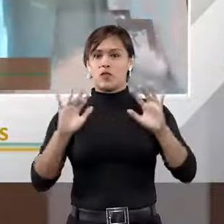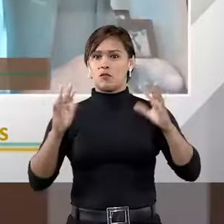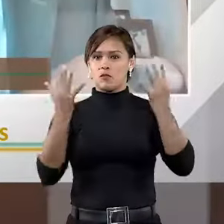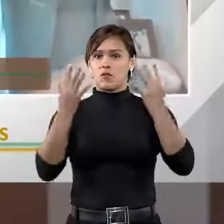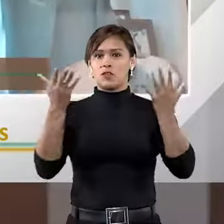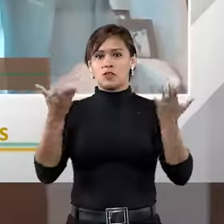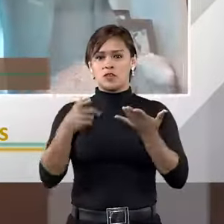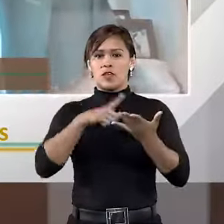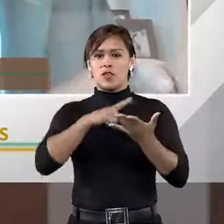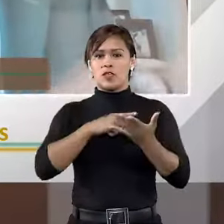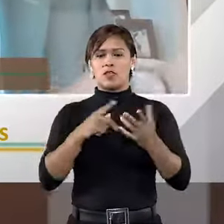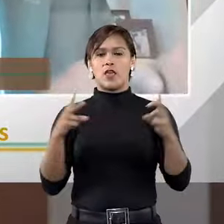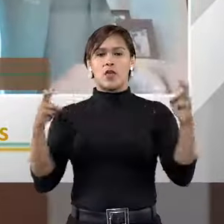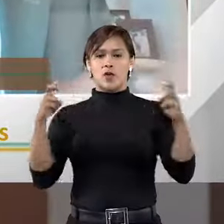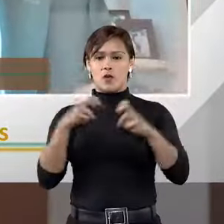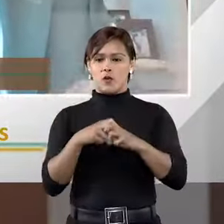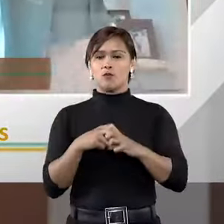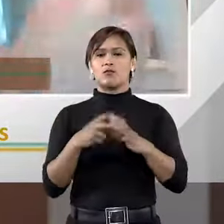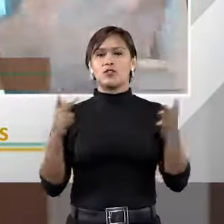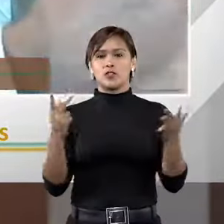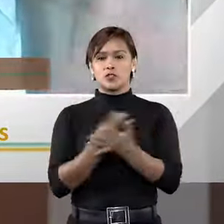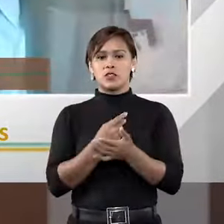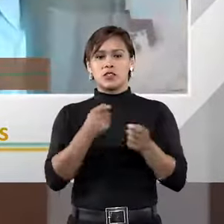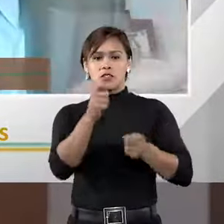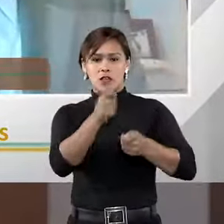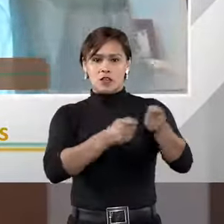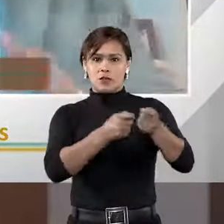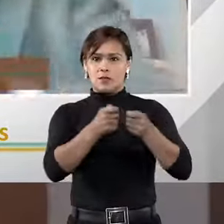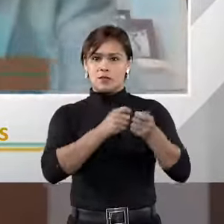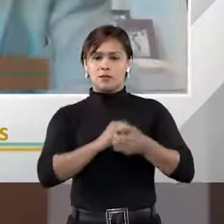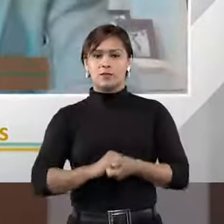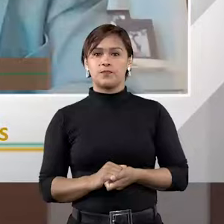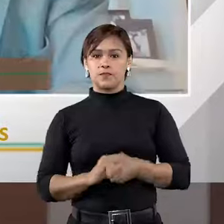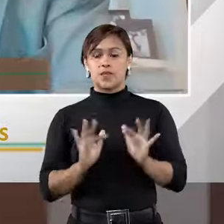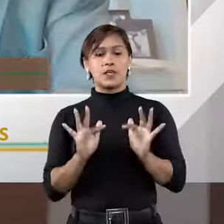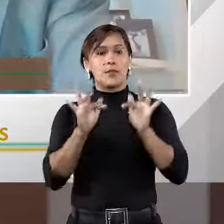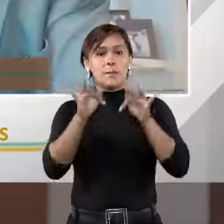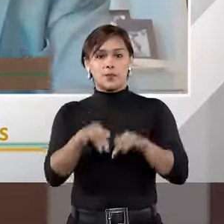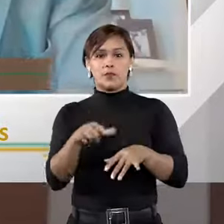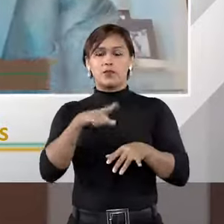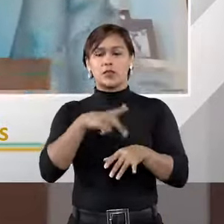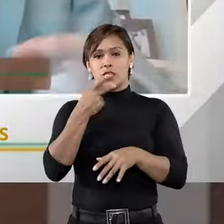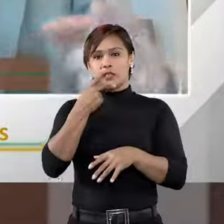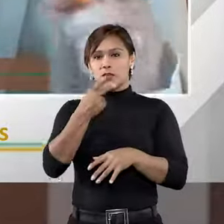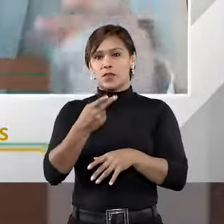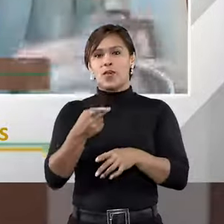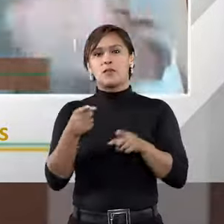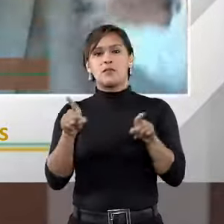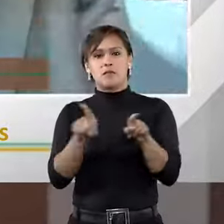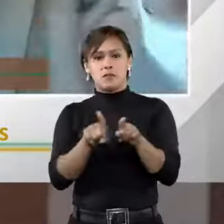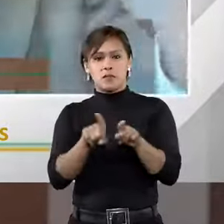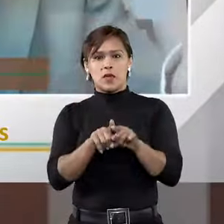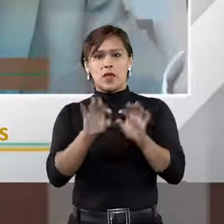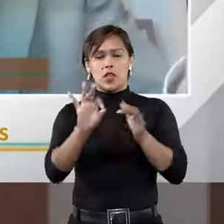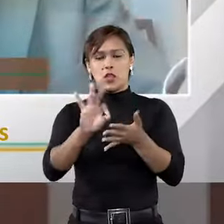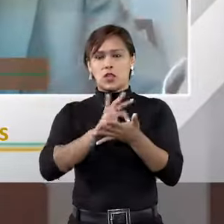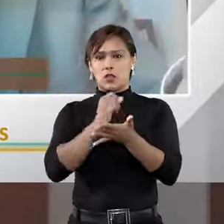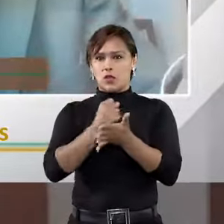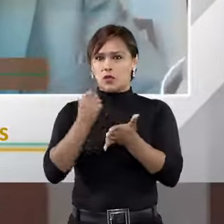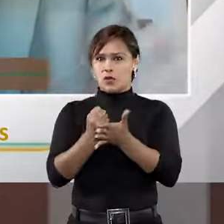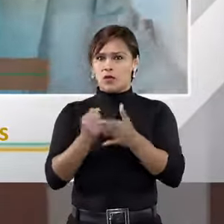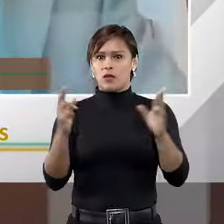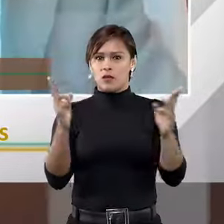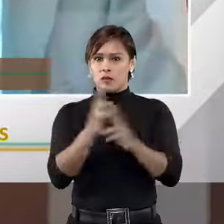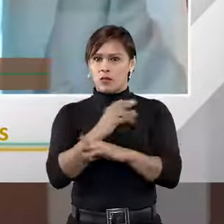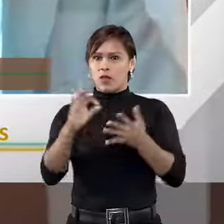quando já se tem o conflito, já se sabe qual é o conflito que vai ser levado para a arbitragem. Por último, tem de ser dito que mesmo quando eu tenho um contrato, uma